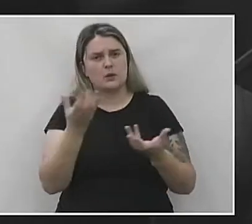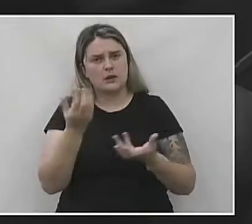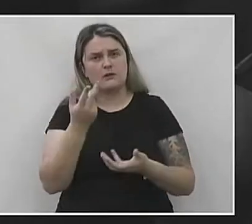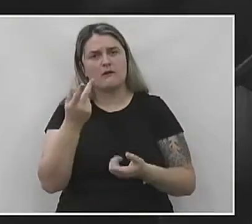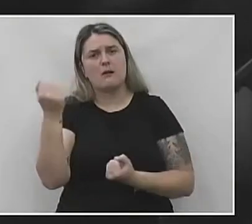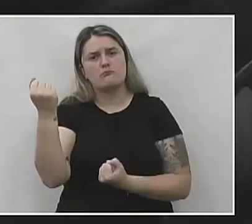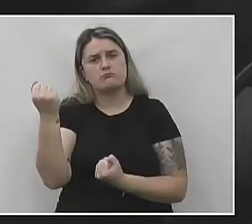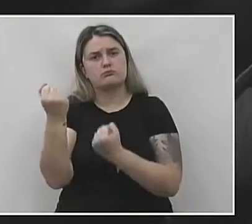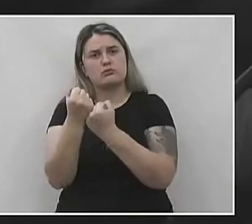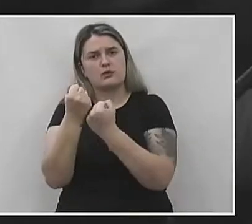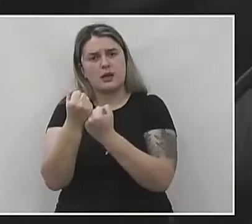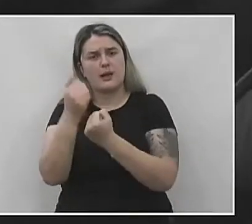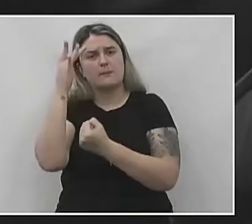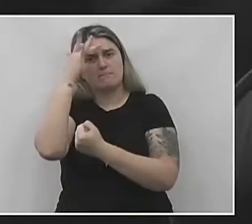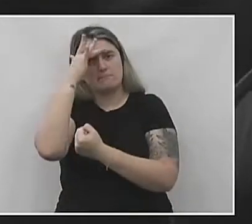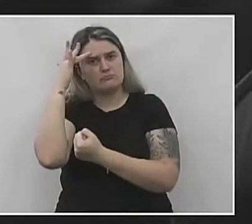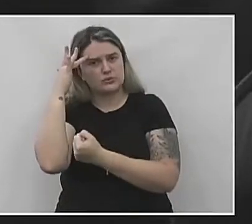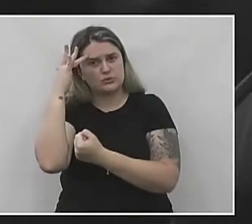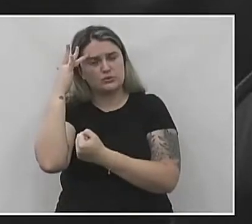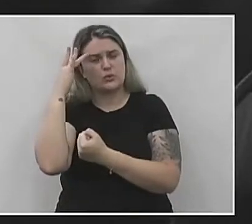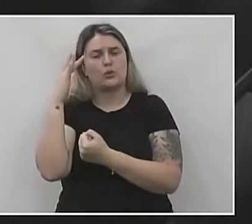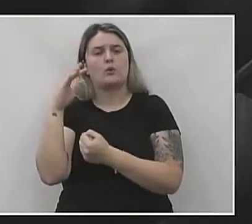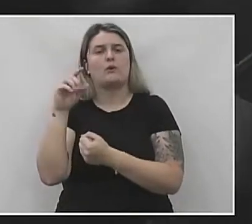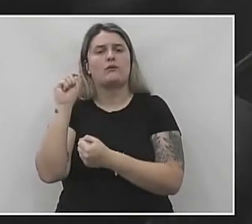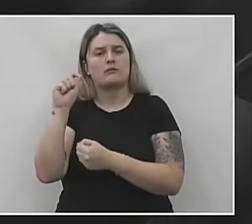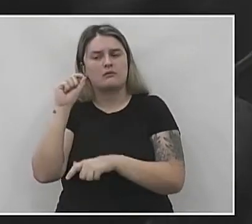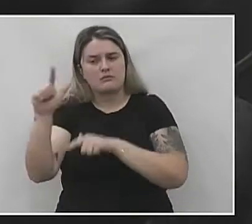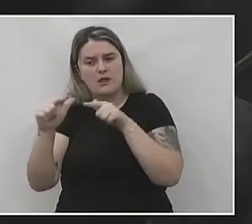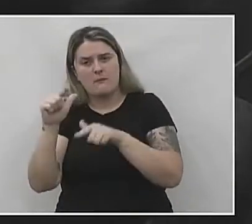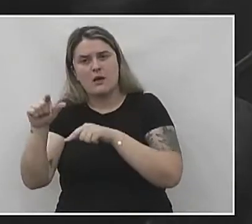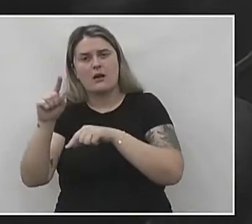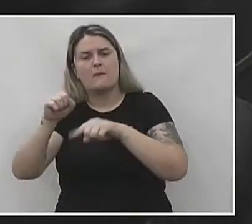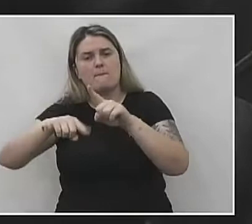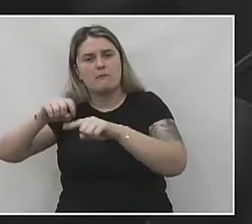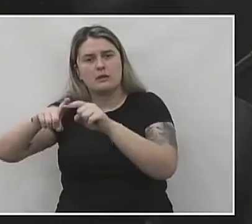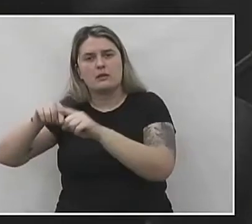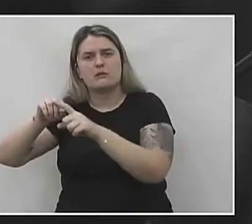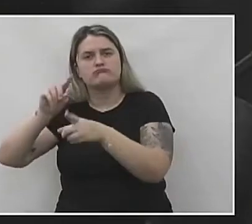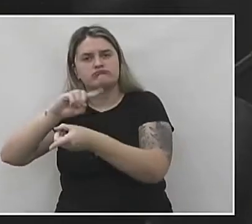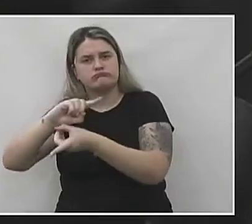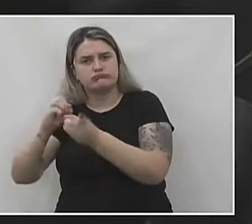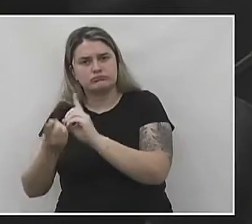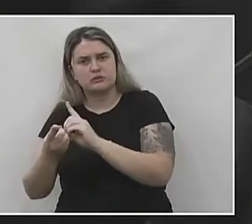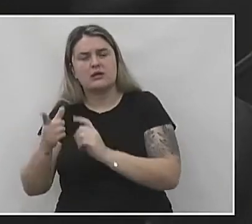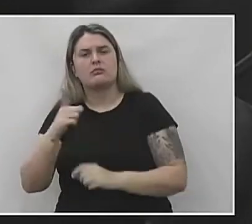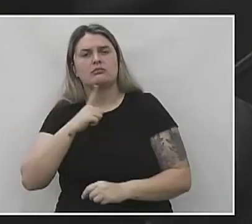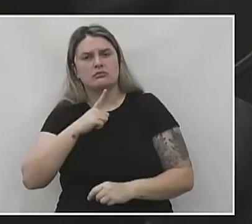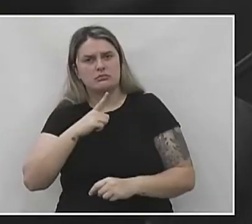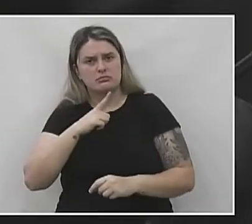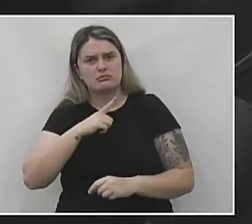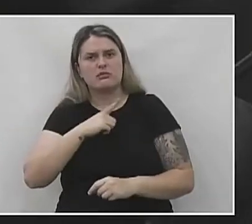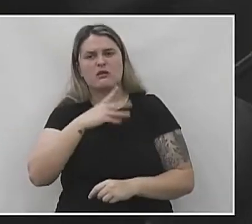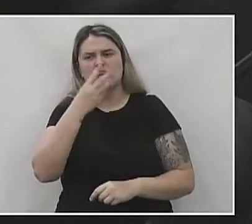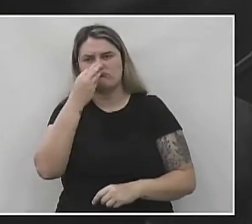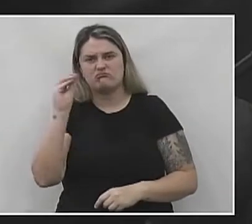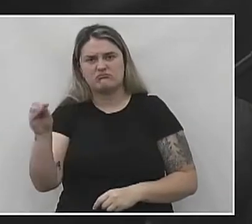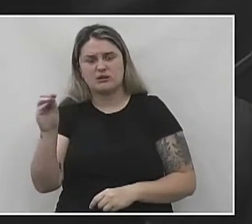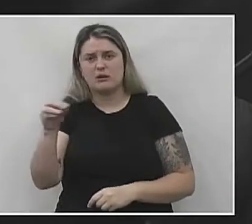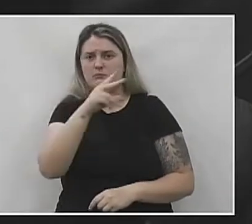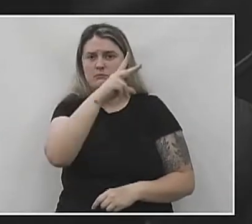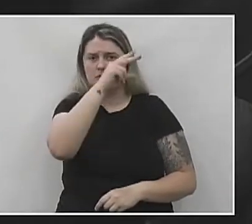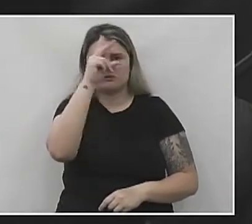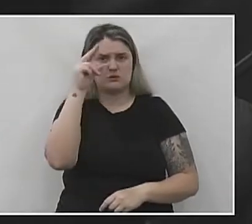reinterar o apoio ali ao pessoal da copertragem, aos cooperados e dizer que existe sim muito descaso por parte da